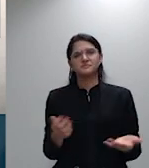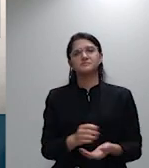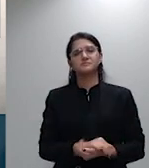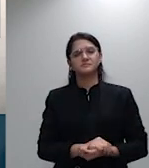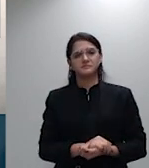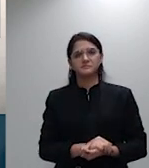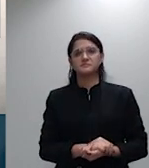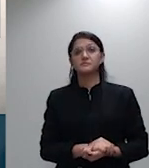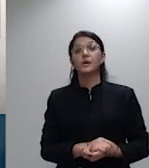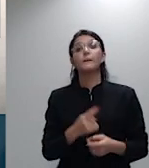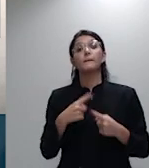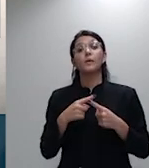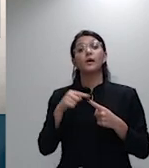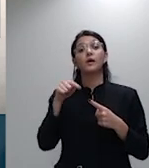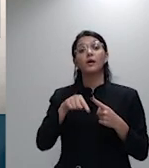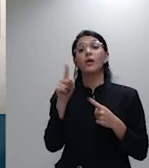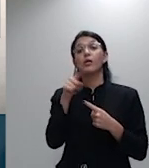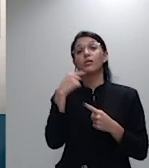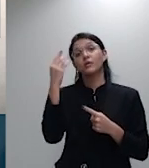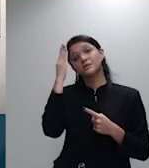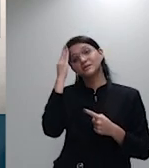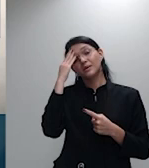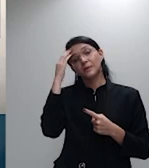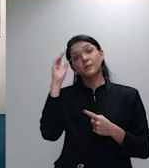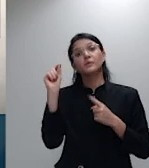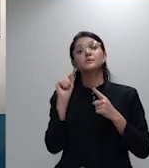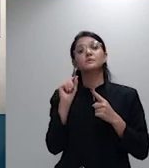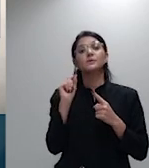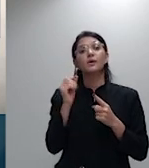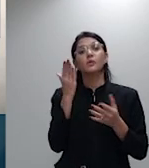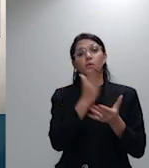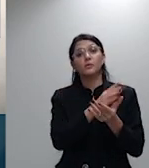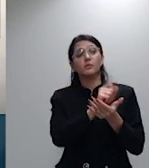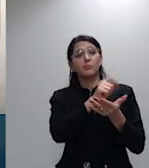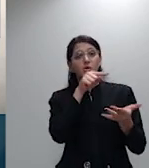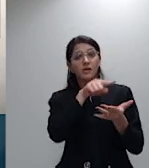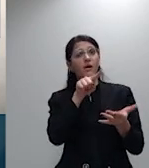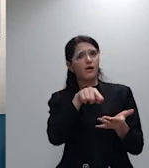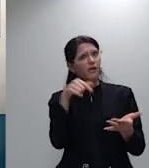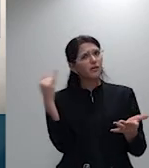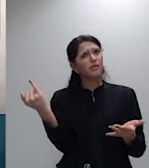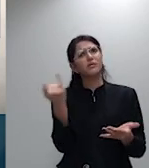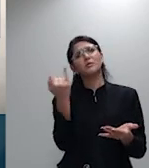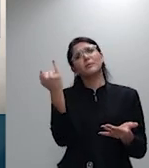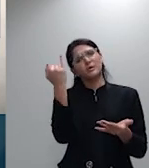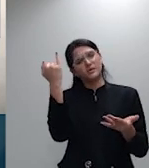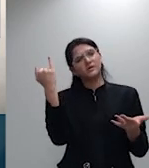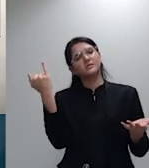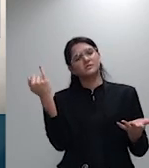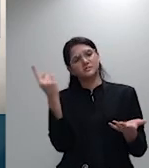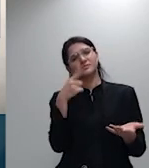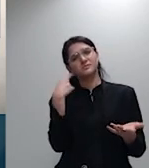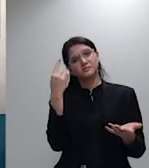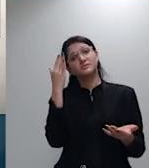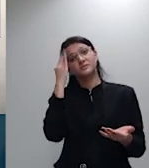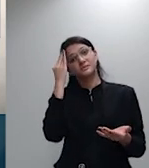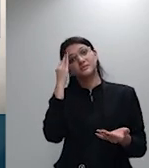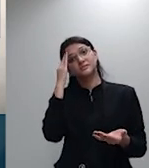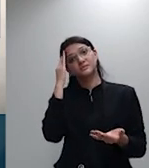caráter absolutamente excepcional e não se admite interpretação extensiva